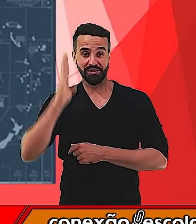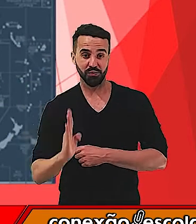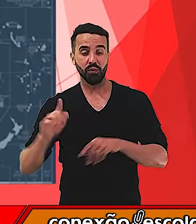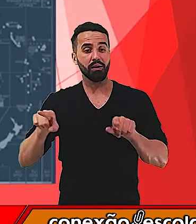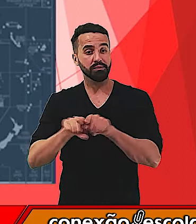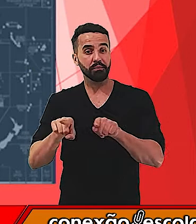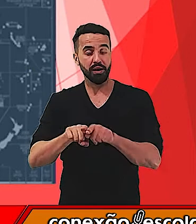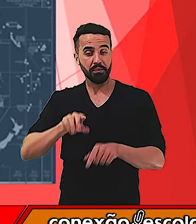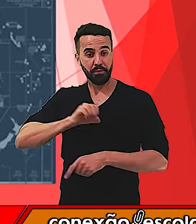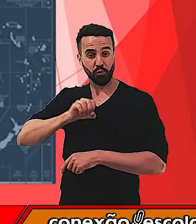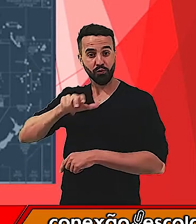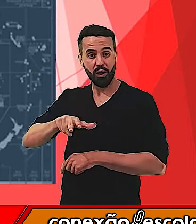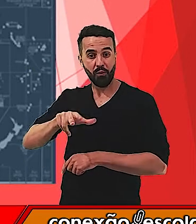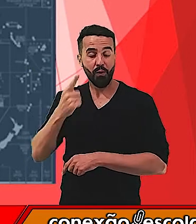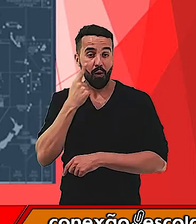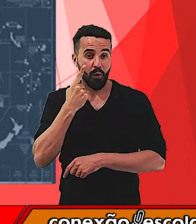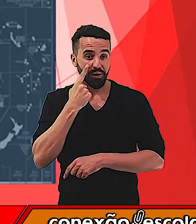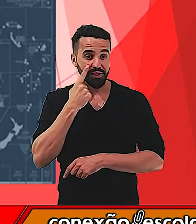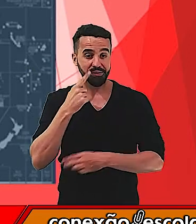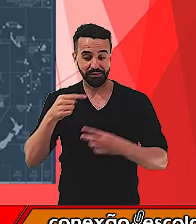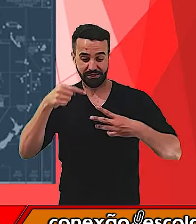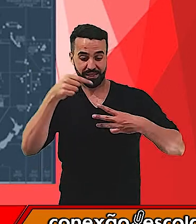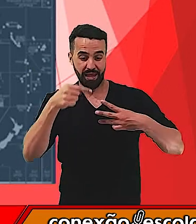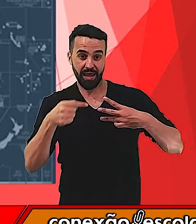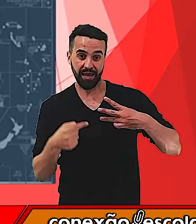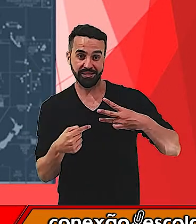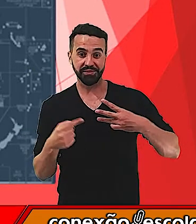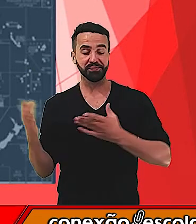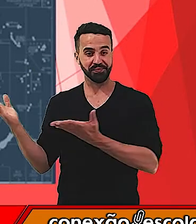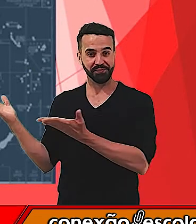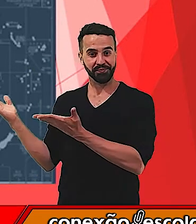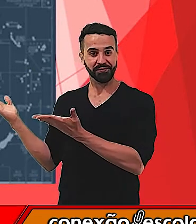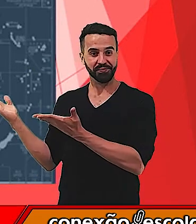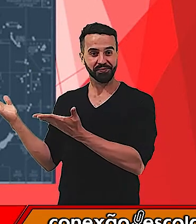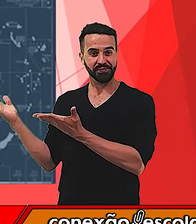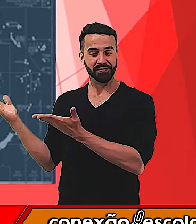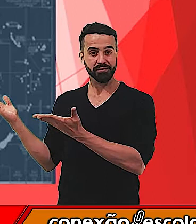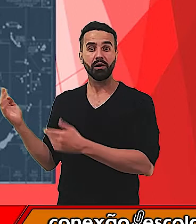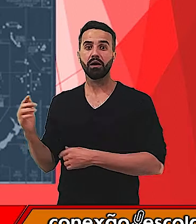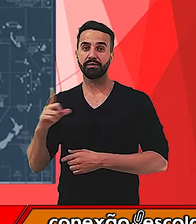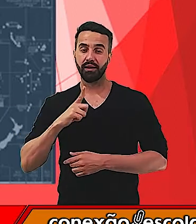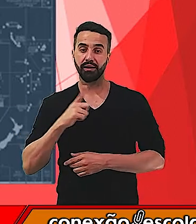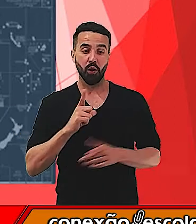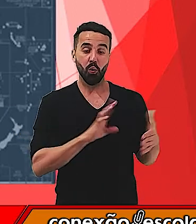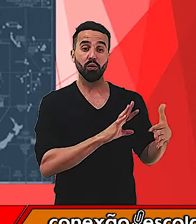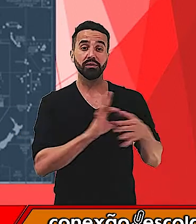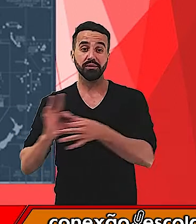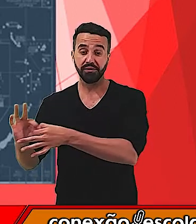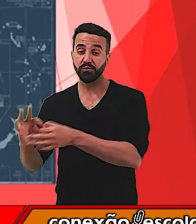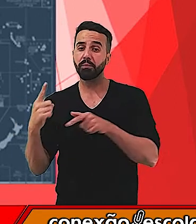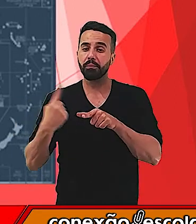Portugal. Podem notar que são locais distantes, né? Mas existe todo um contexto de por que esses